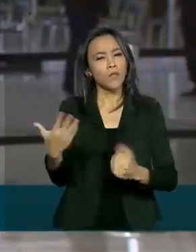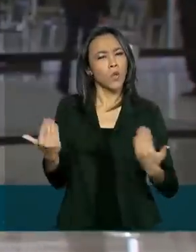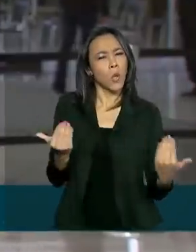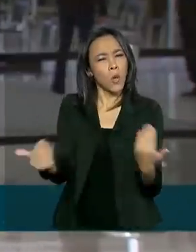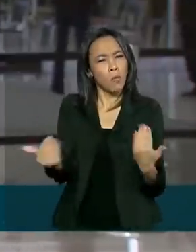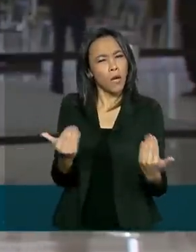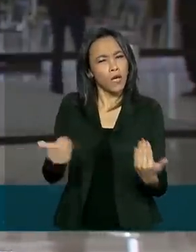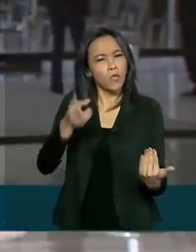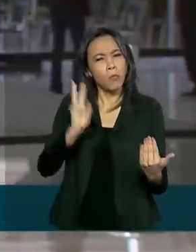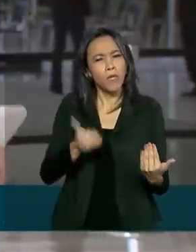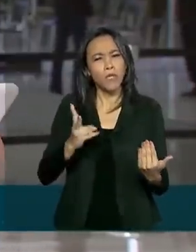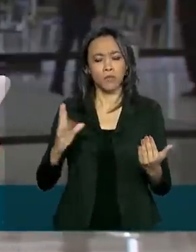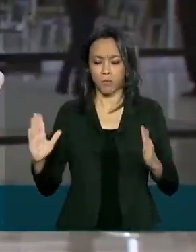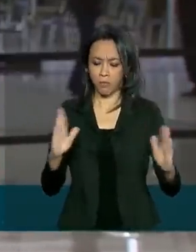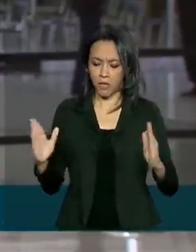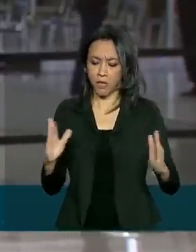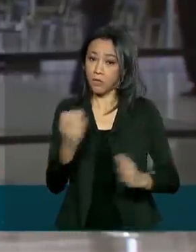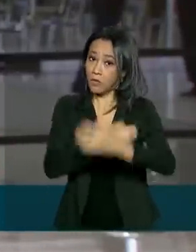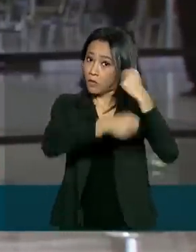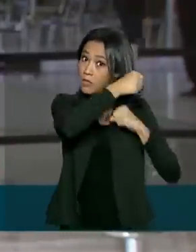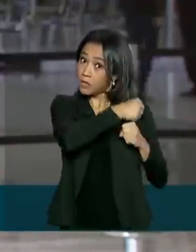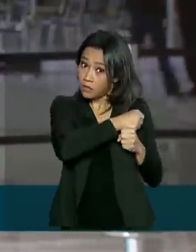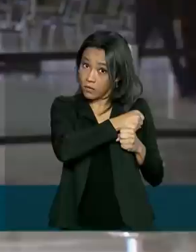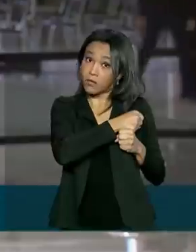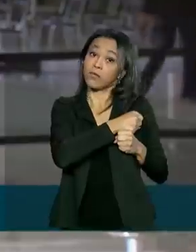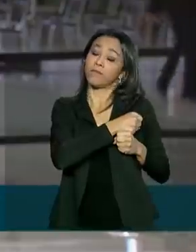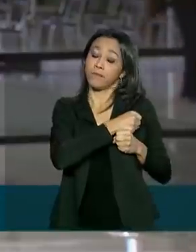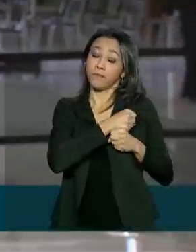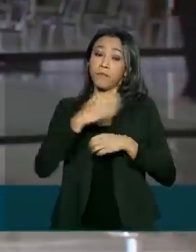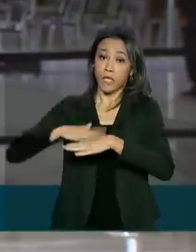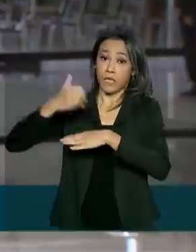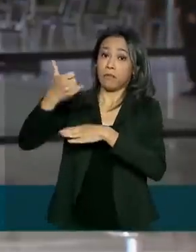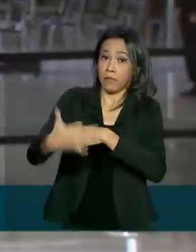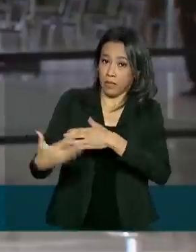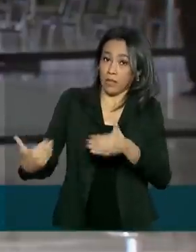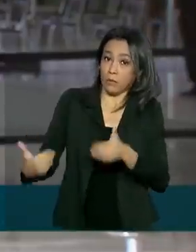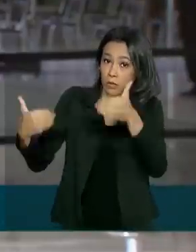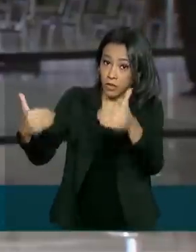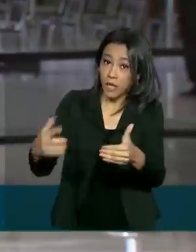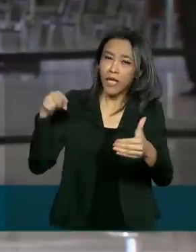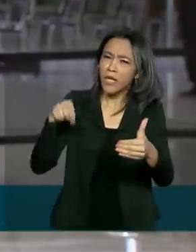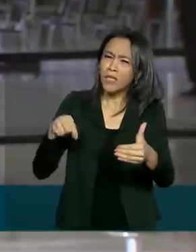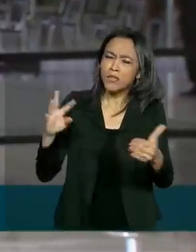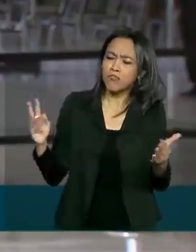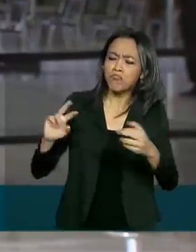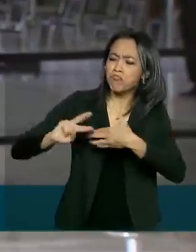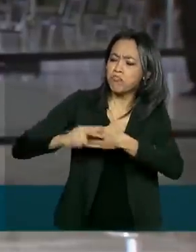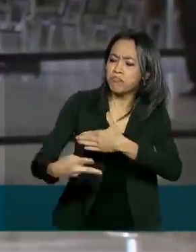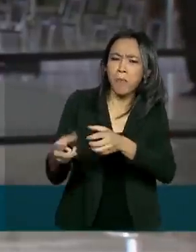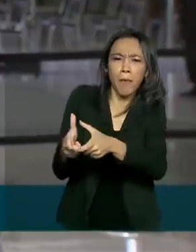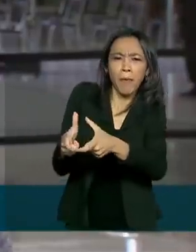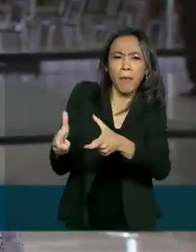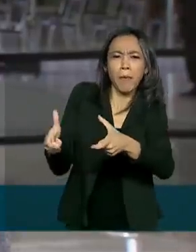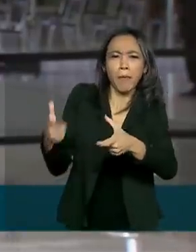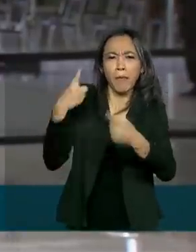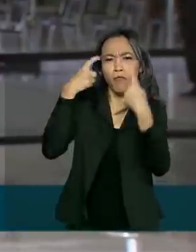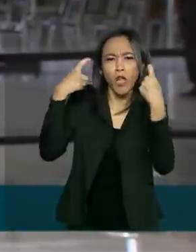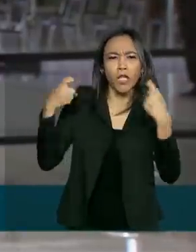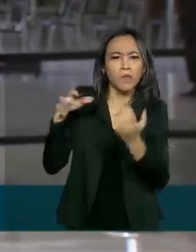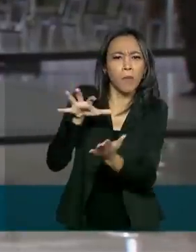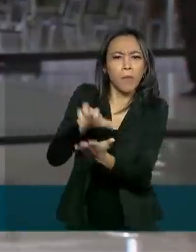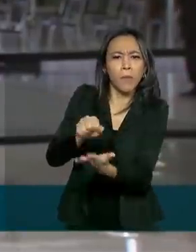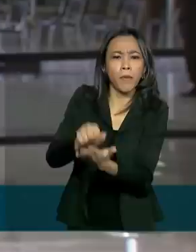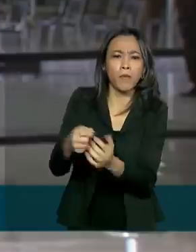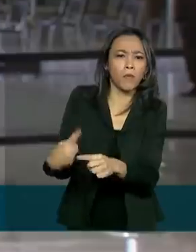com o mesmo período do ano passado. Segundo o Ministério, esse aumento nos registros também se deve a uma